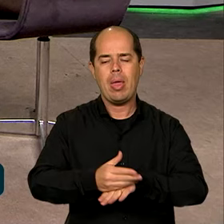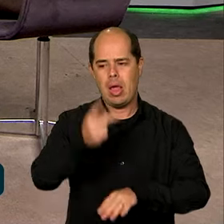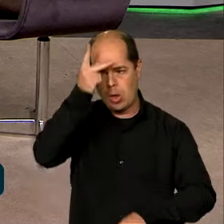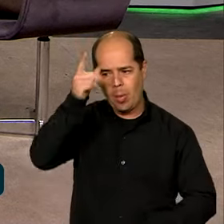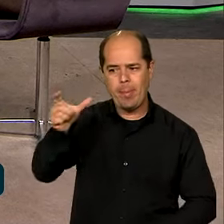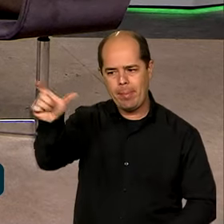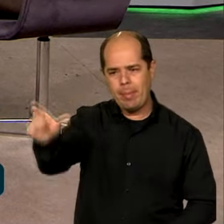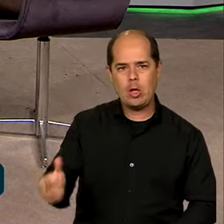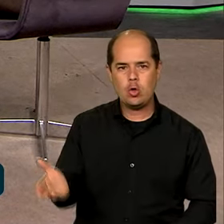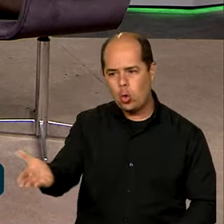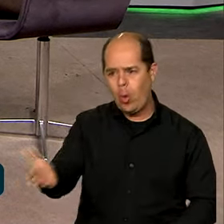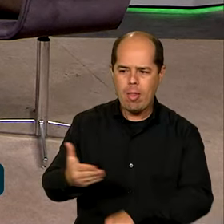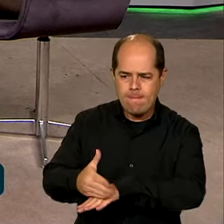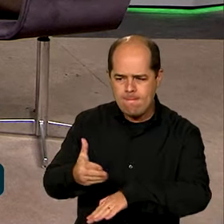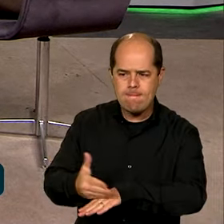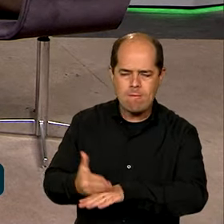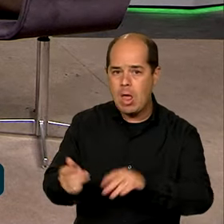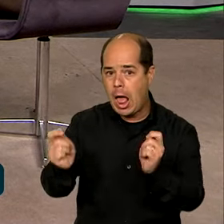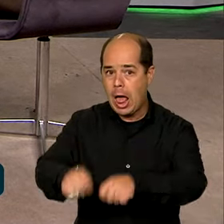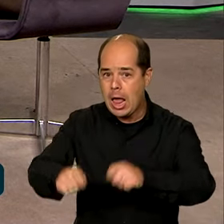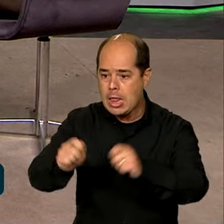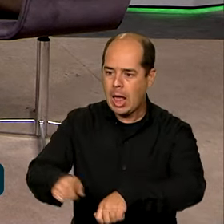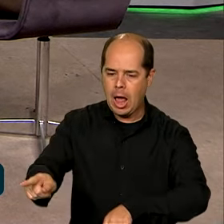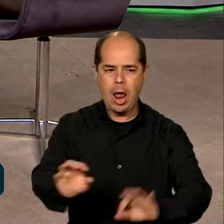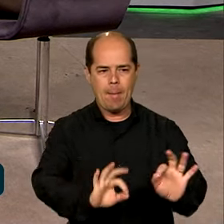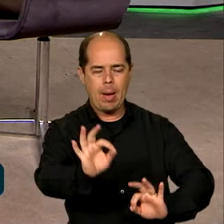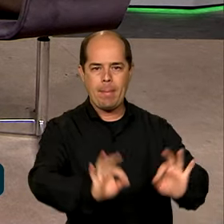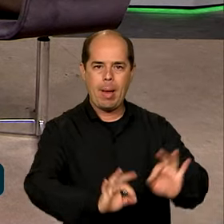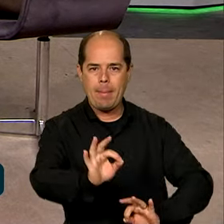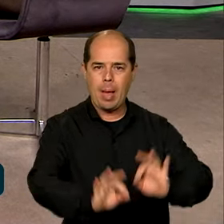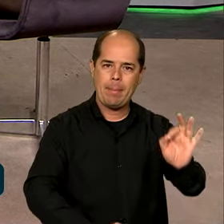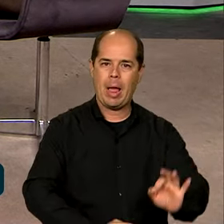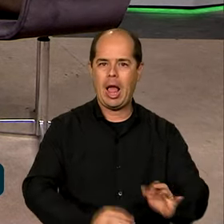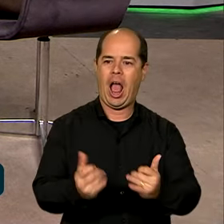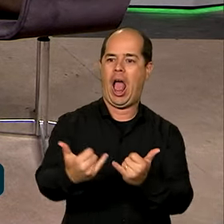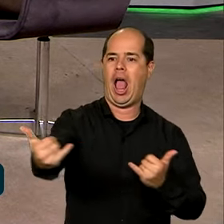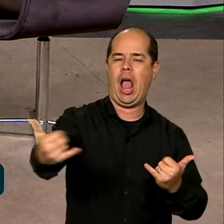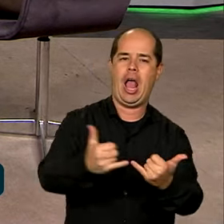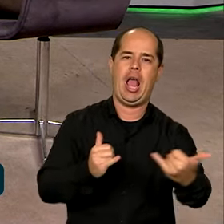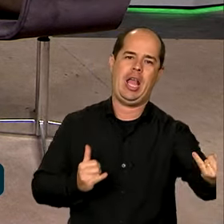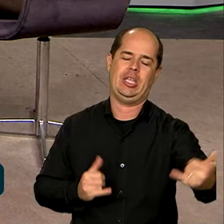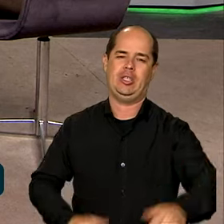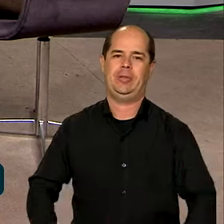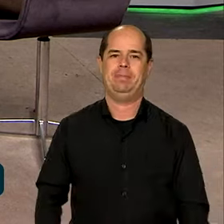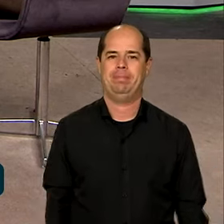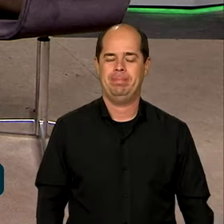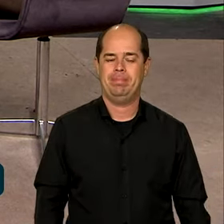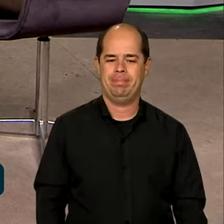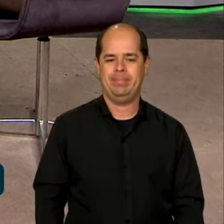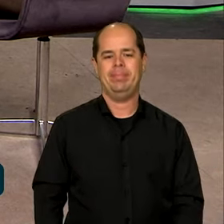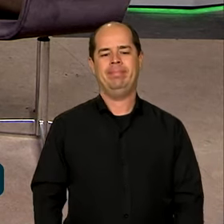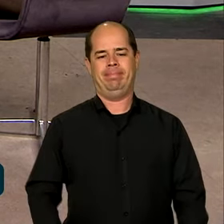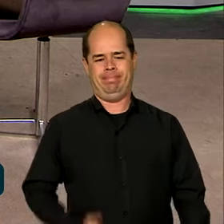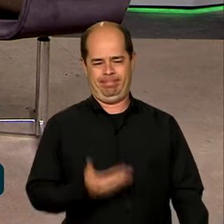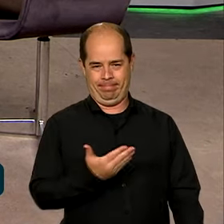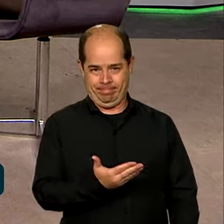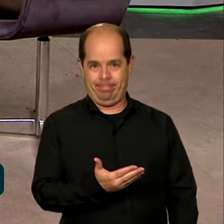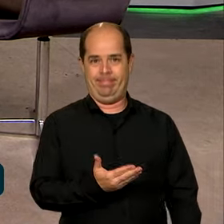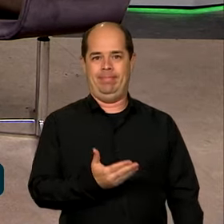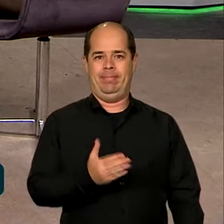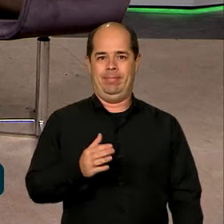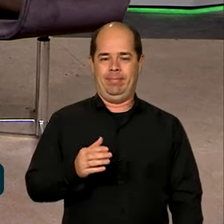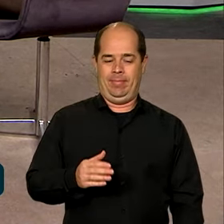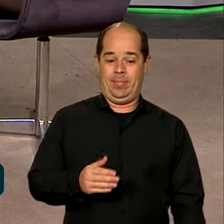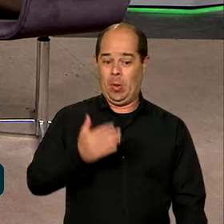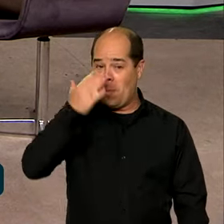capacitadas a executar e operar toda essa rede. Tá certo. Fred Siqueira Filho, presidente da Telebrás,